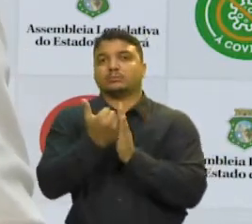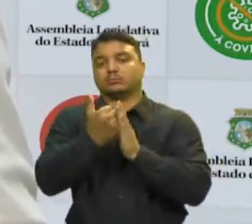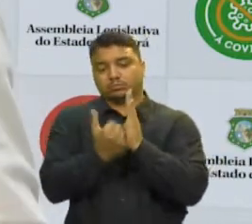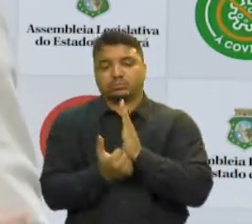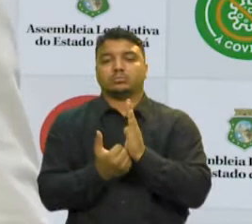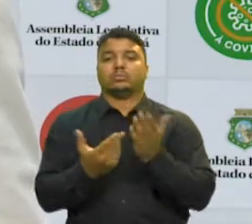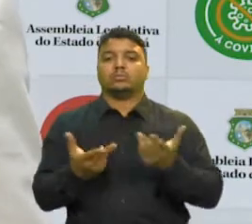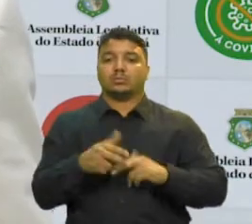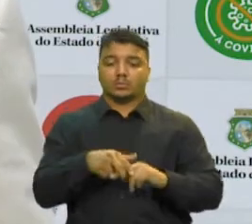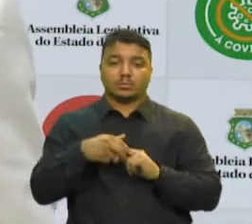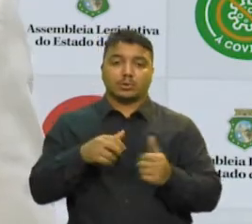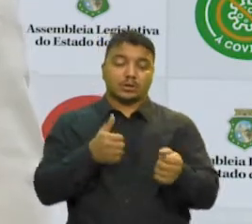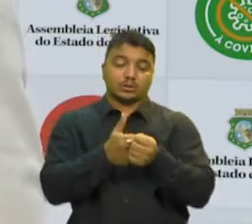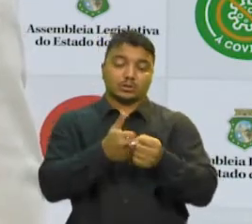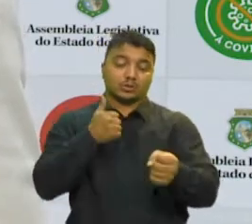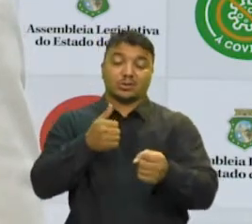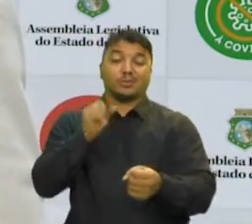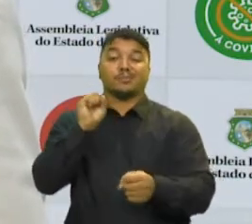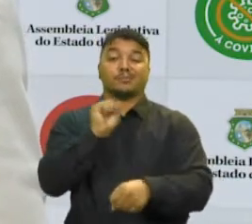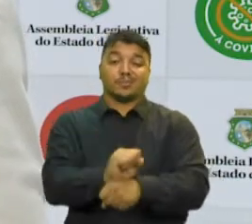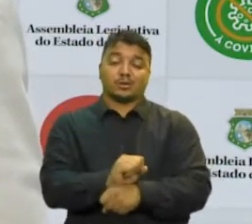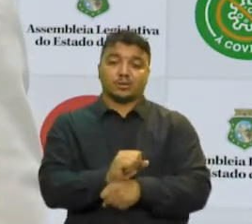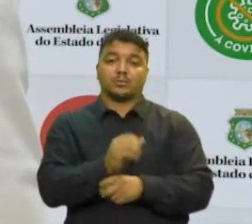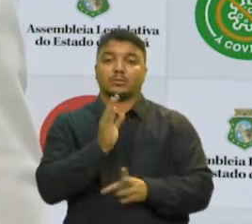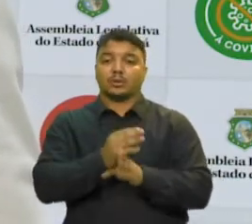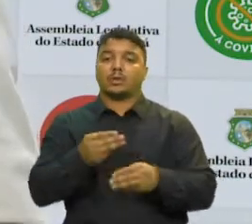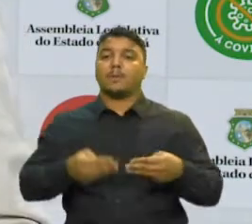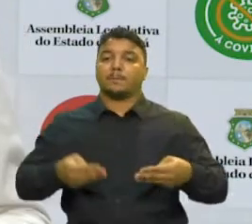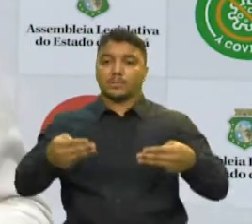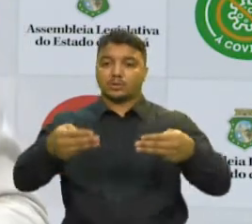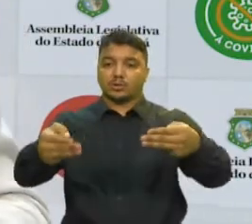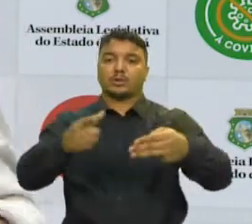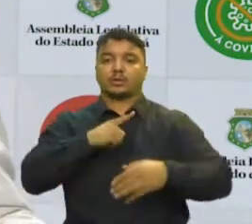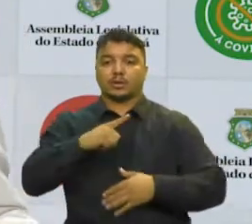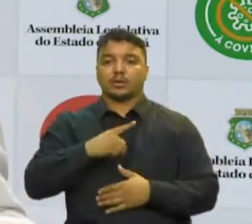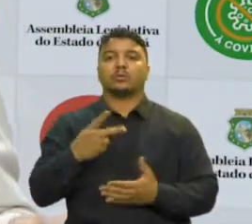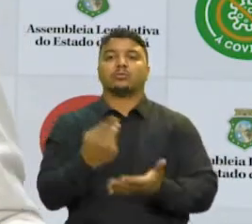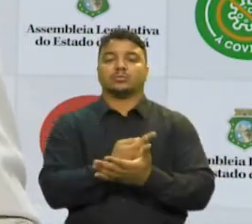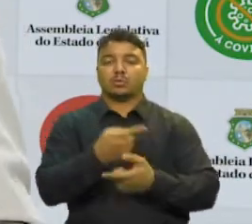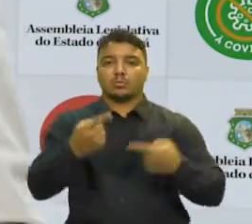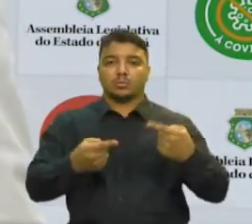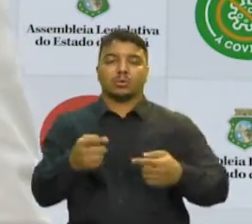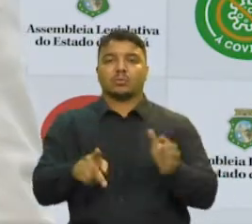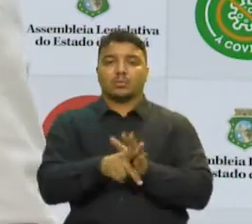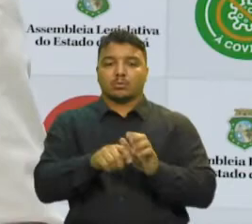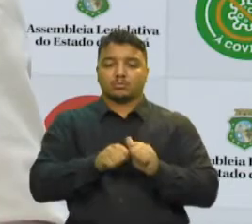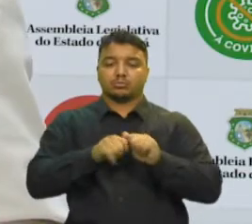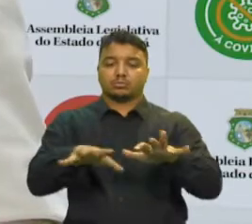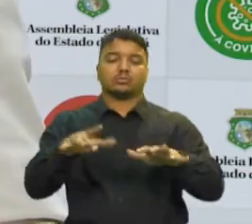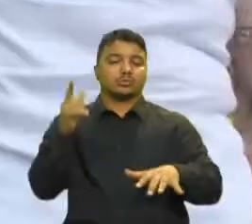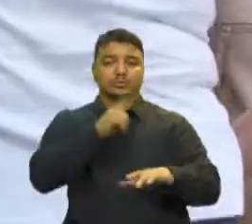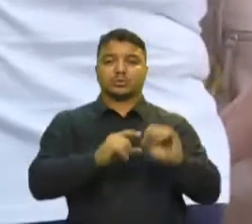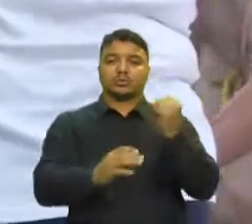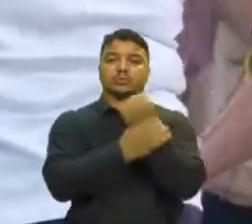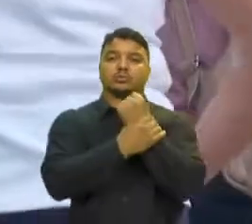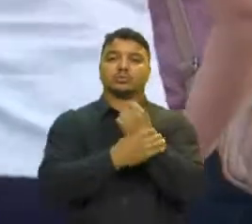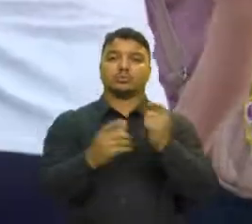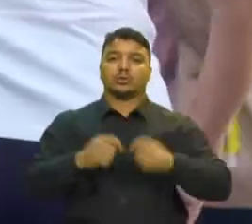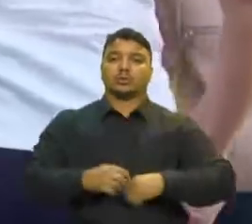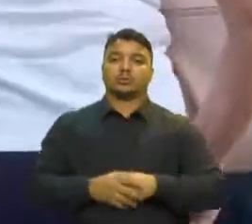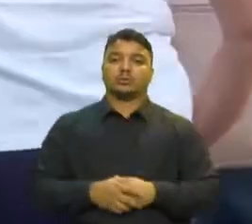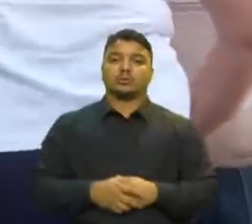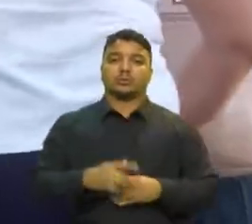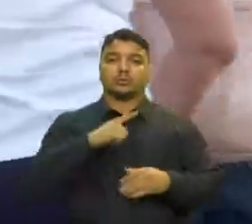assistência social O fim da assistência social, que era o ministério Que era quem fazia essa política para poder tentar corrigir Segundo